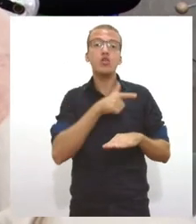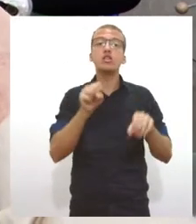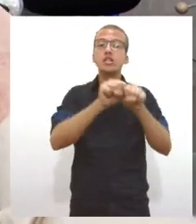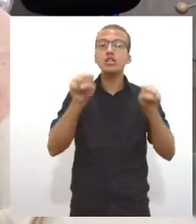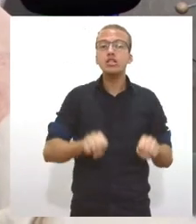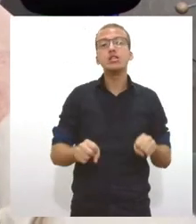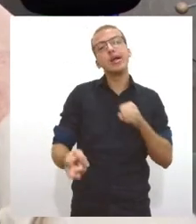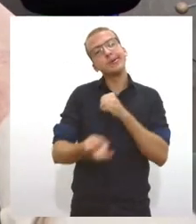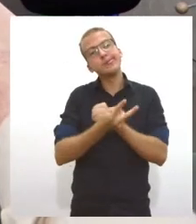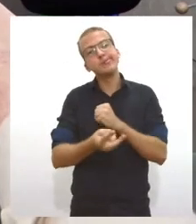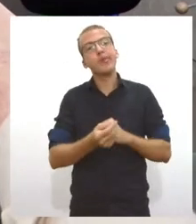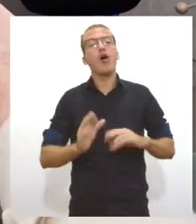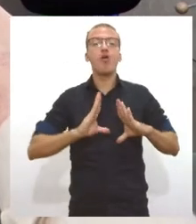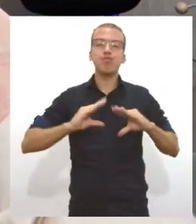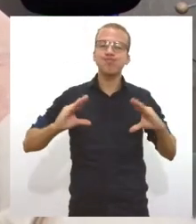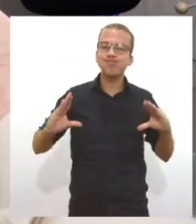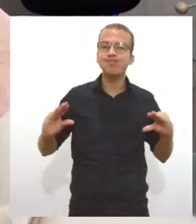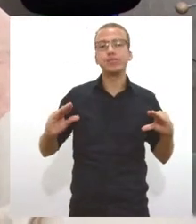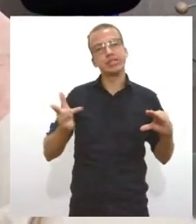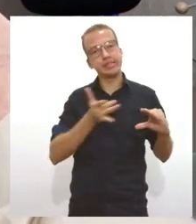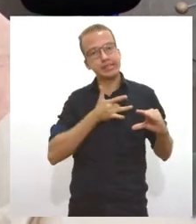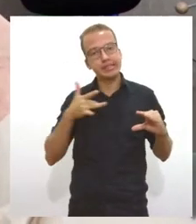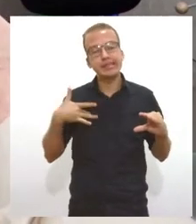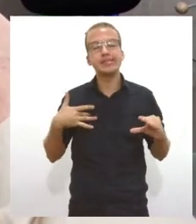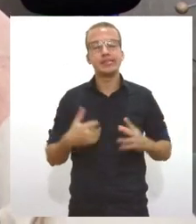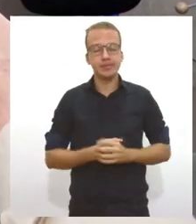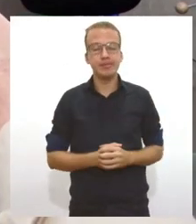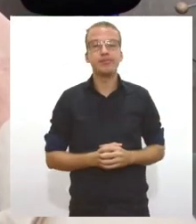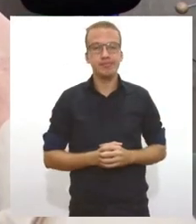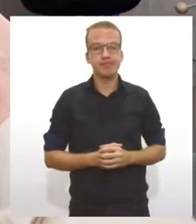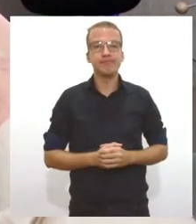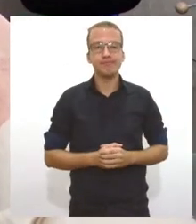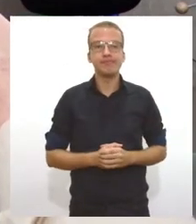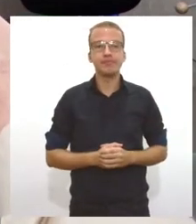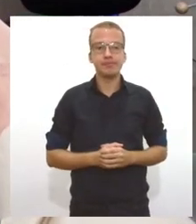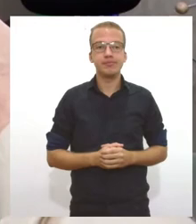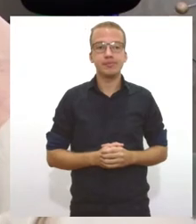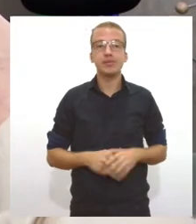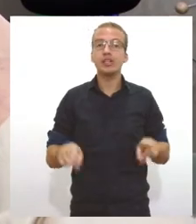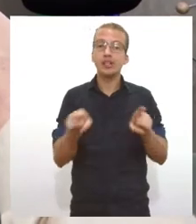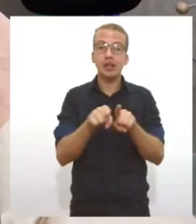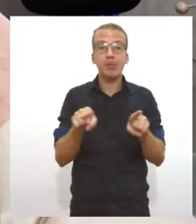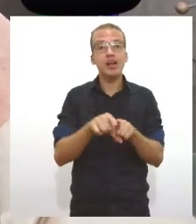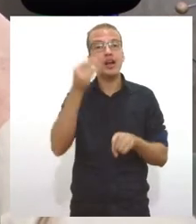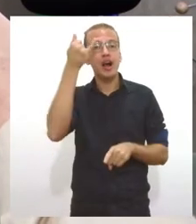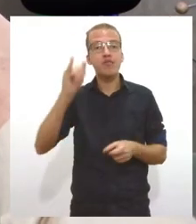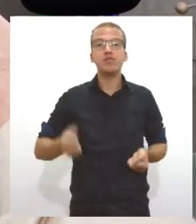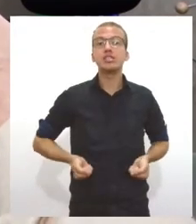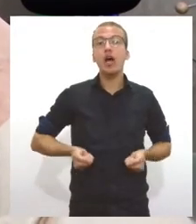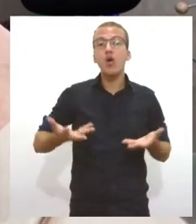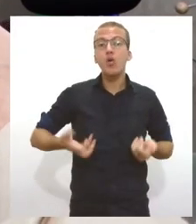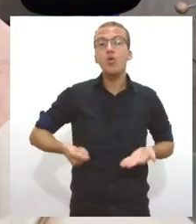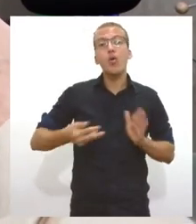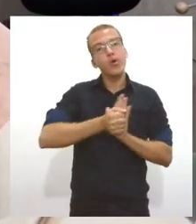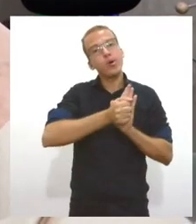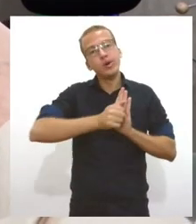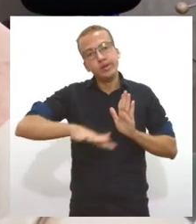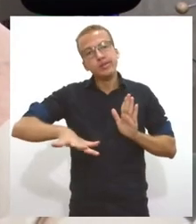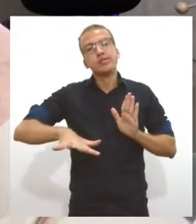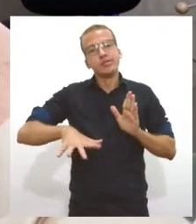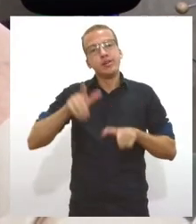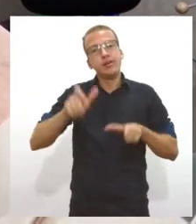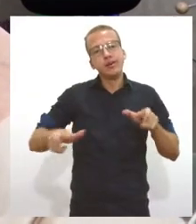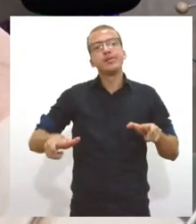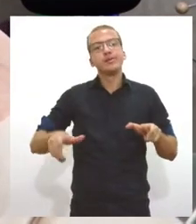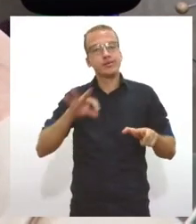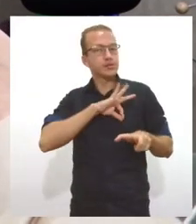conforto em relação à questão da saúde sem afetar diretamente o bolso que é o que planos de saúde normais fazem e com aumentos abusivos de